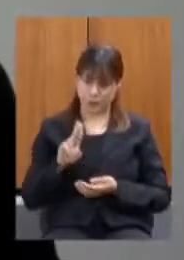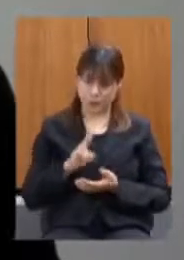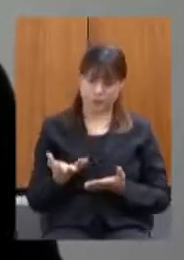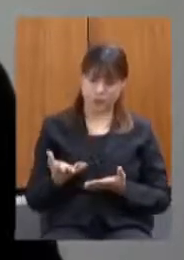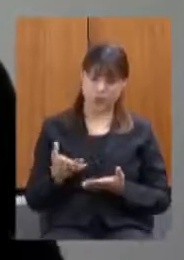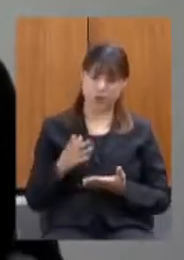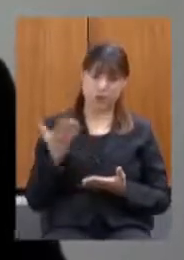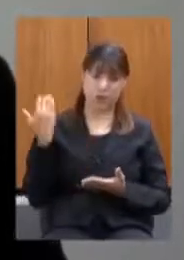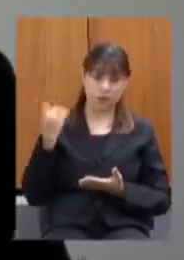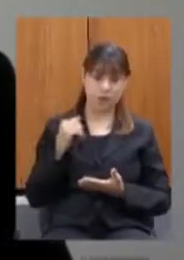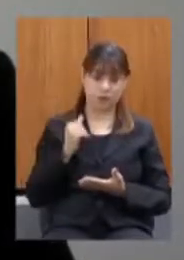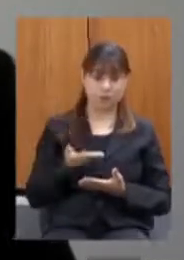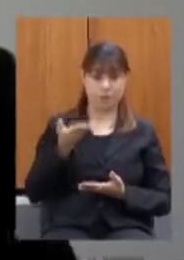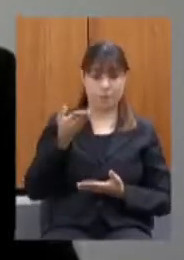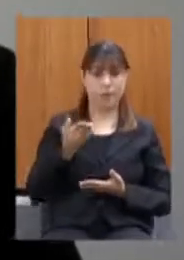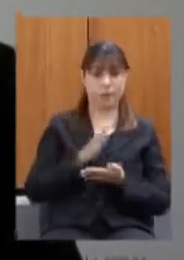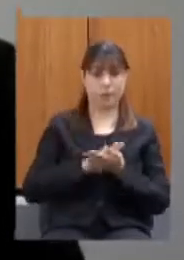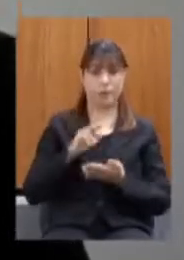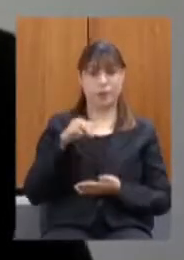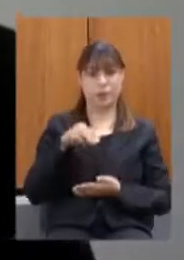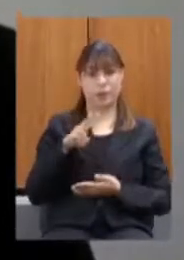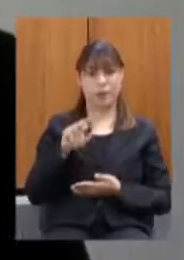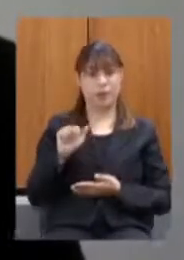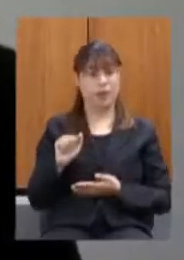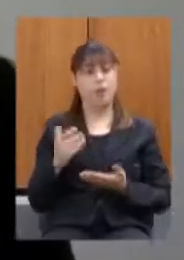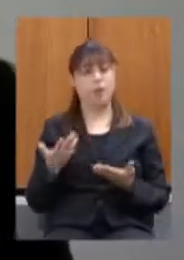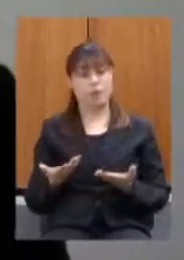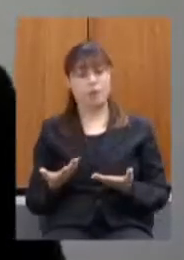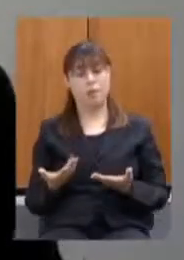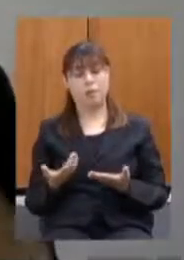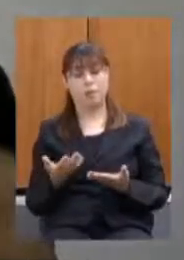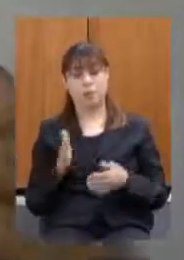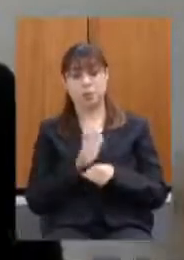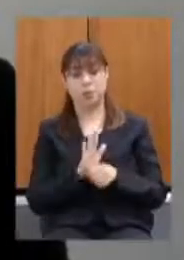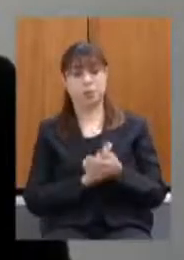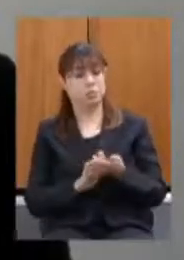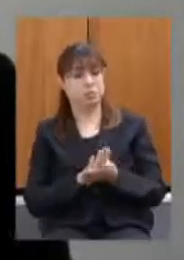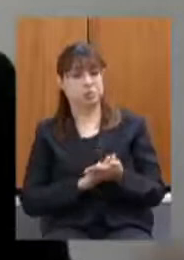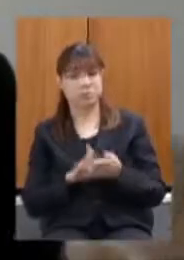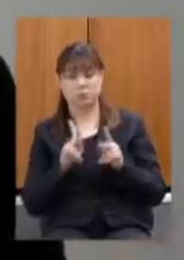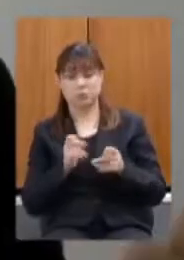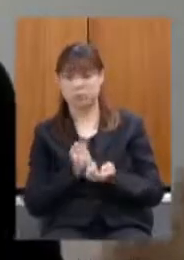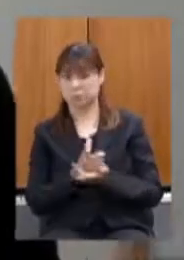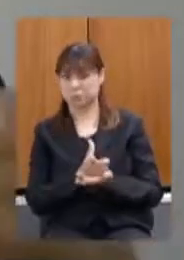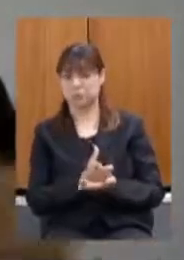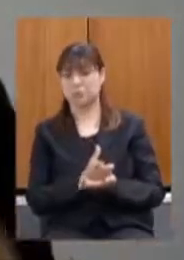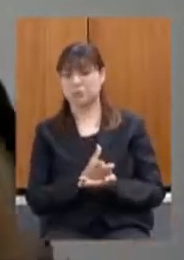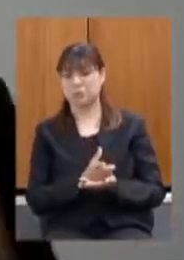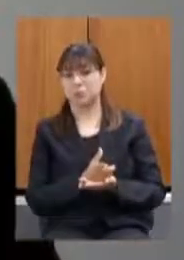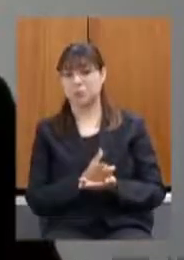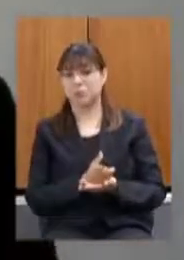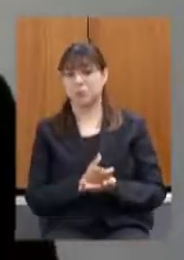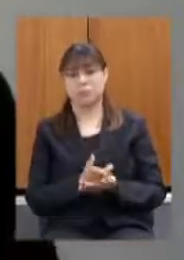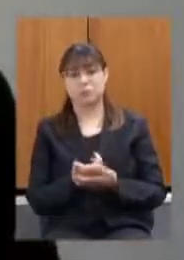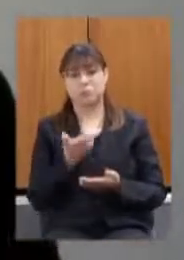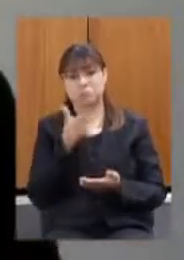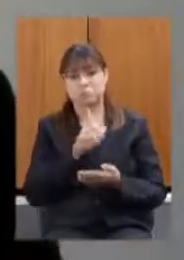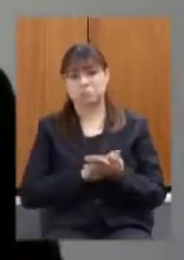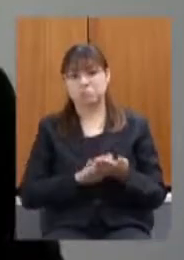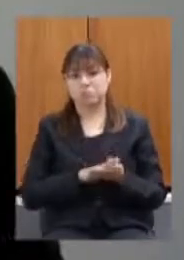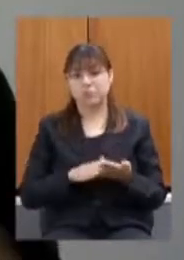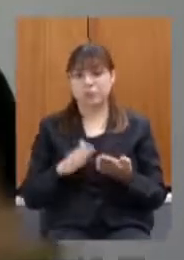aumento em nenhum momento o consumidor foi privilegiado ele não recebeu em nenhum momento essa defasagem